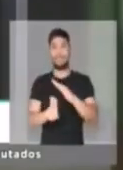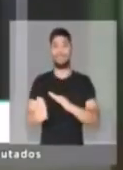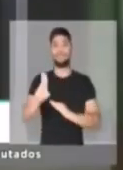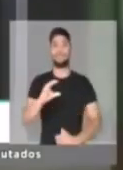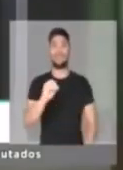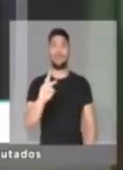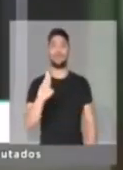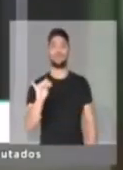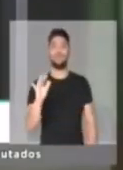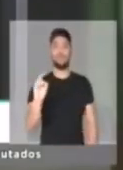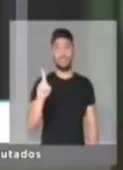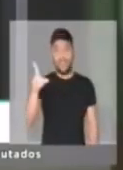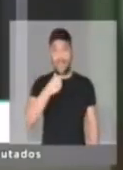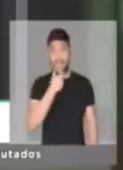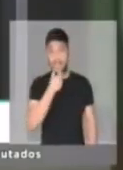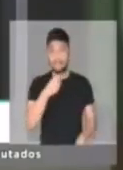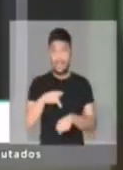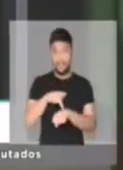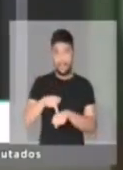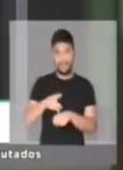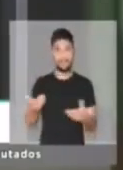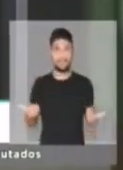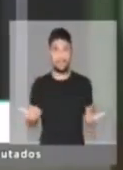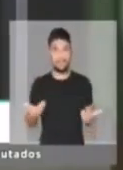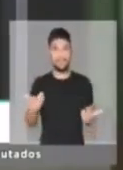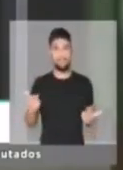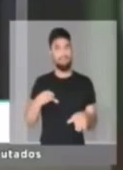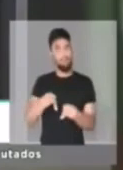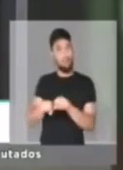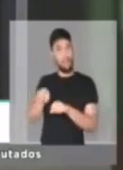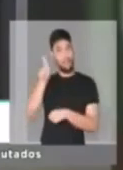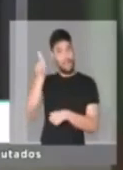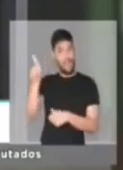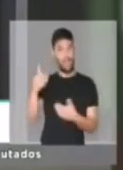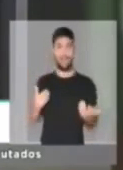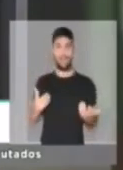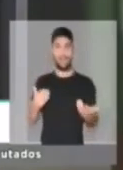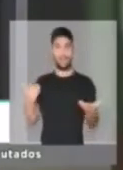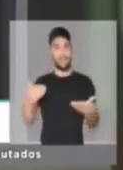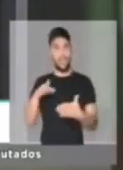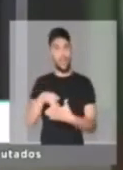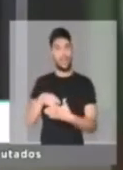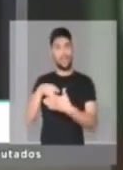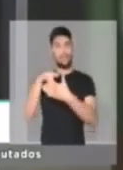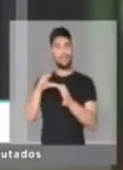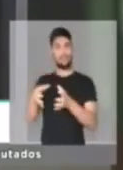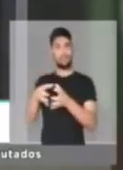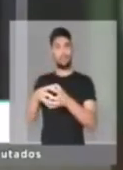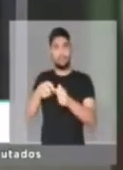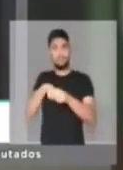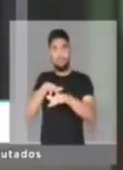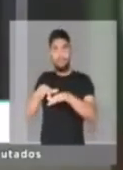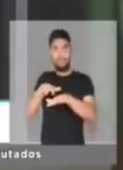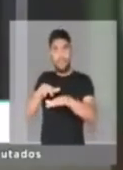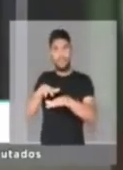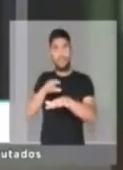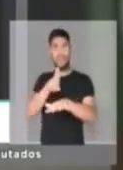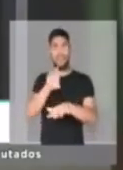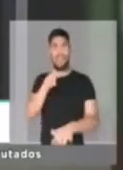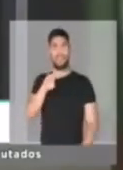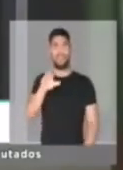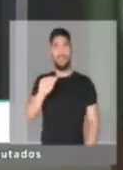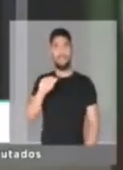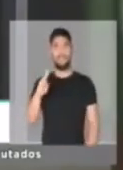Oxford, na Inglaterra, e foi com essa mesma escolha que eu me tornei líder do movimento Acredito, do Renova BR,